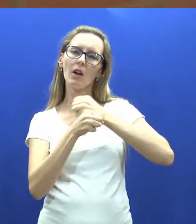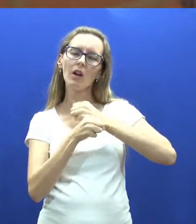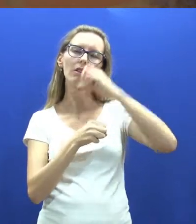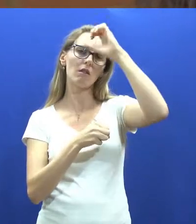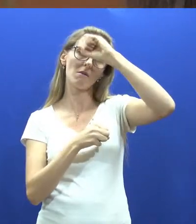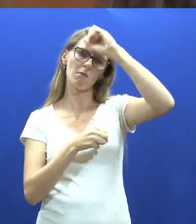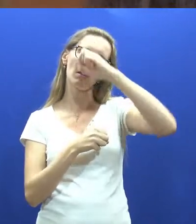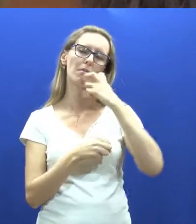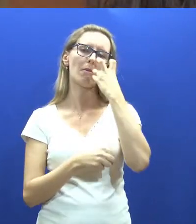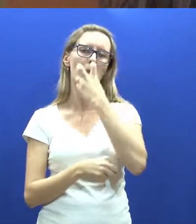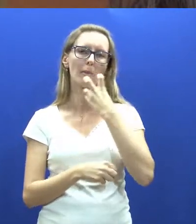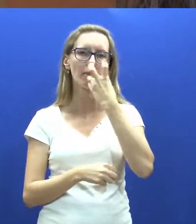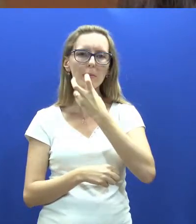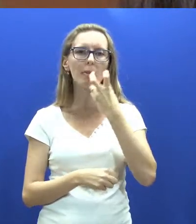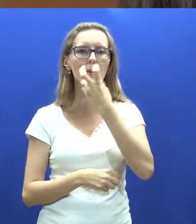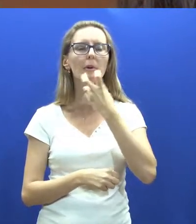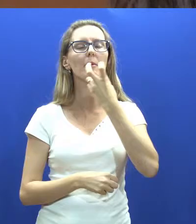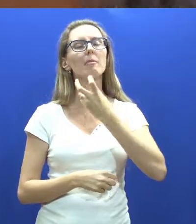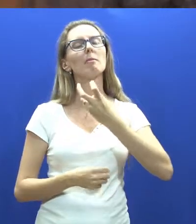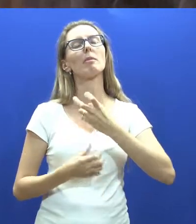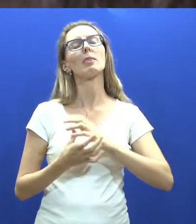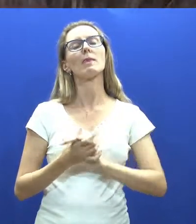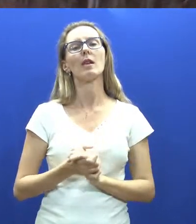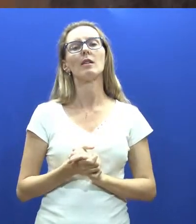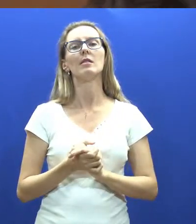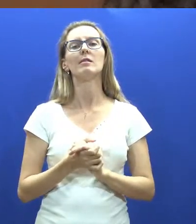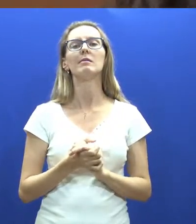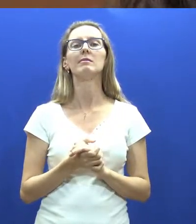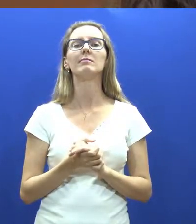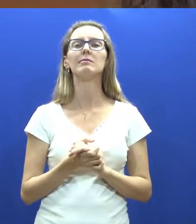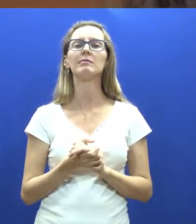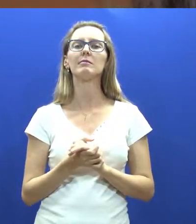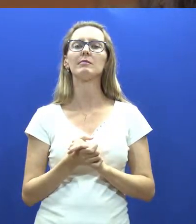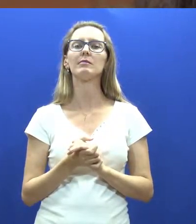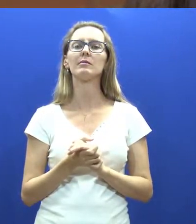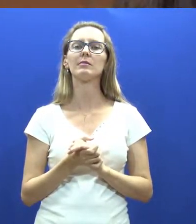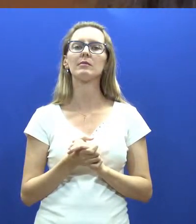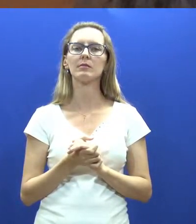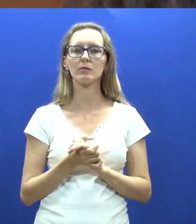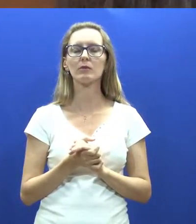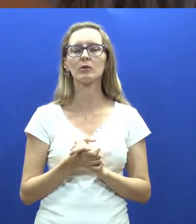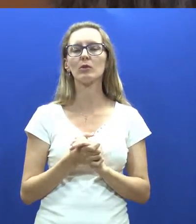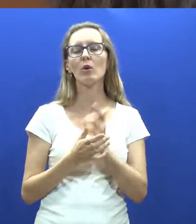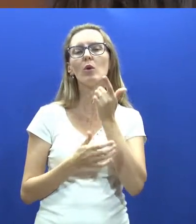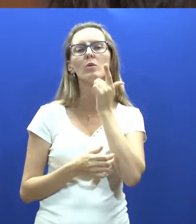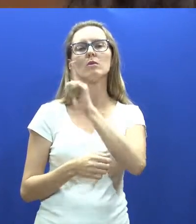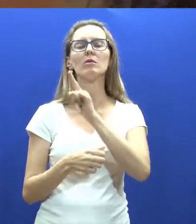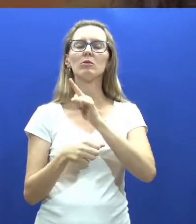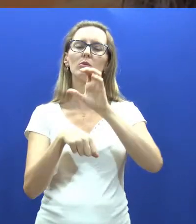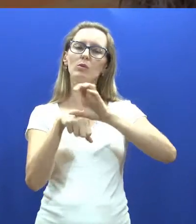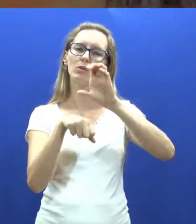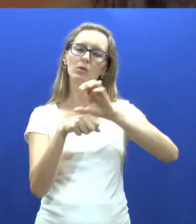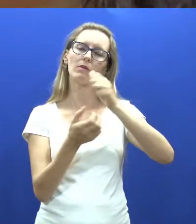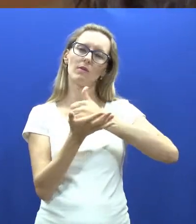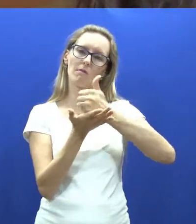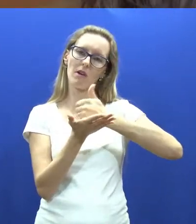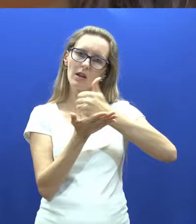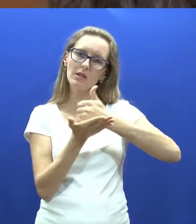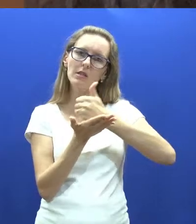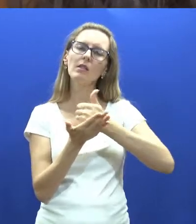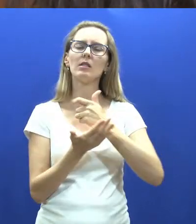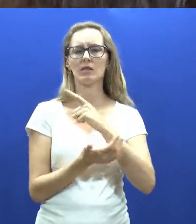lado, são dois lados. E o dia a dia é normal, devido ao aparelho auditivo que eu utilizo,